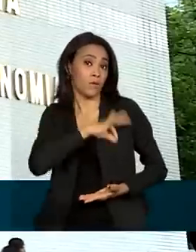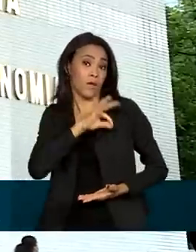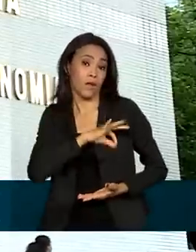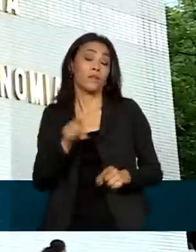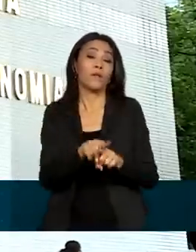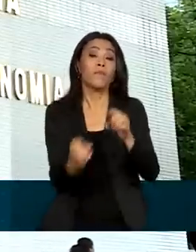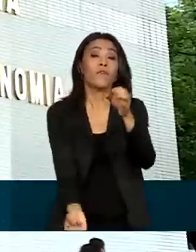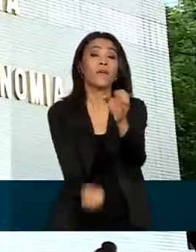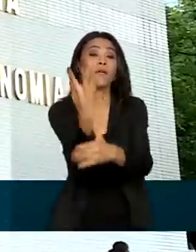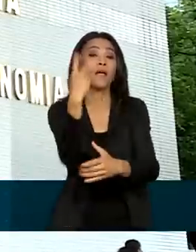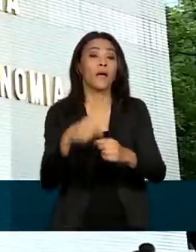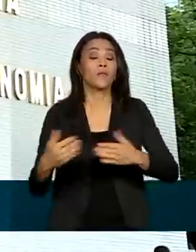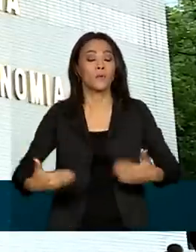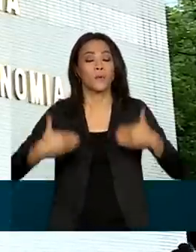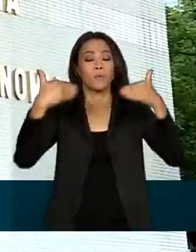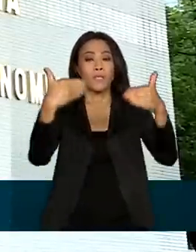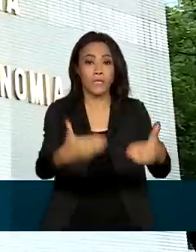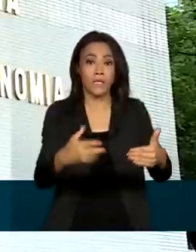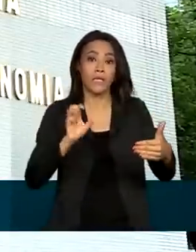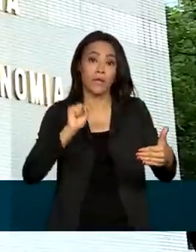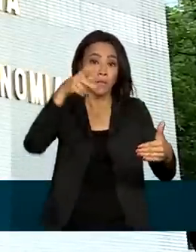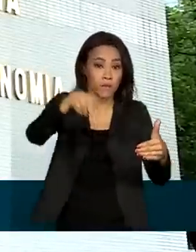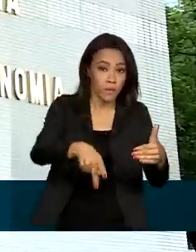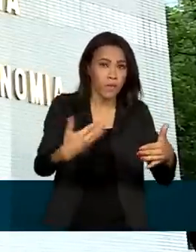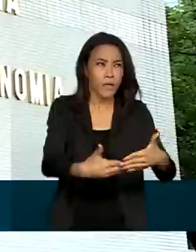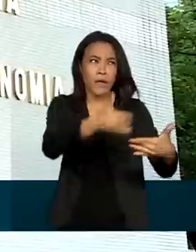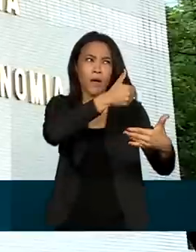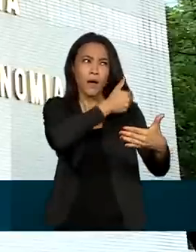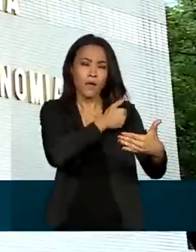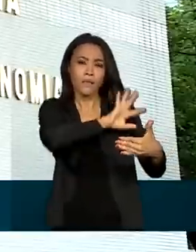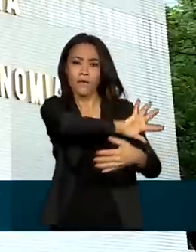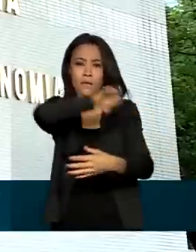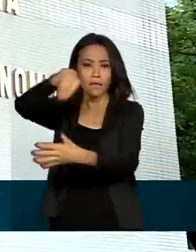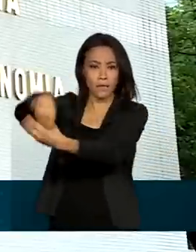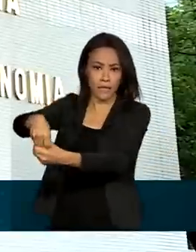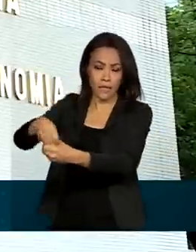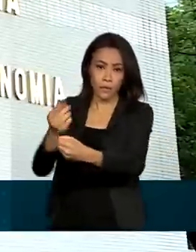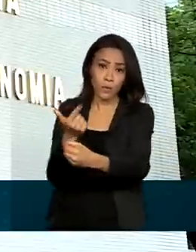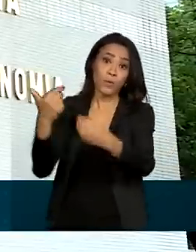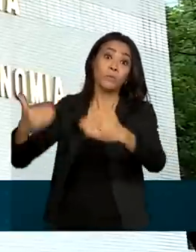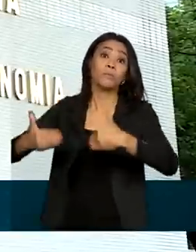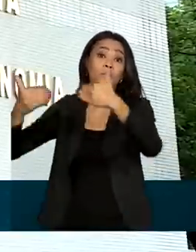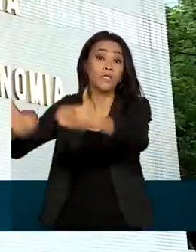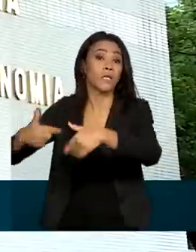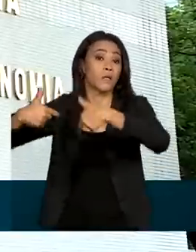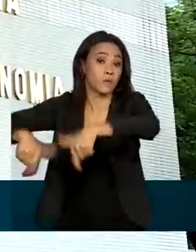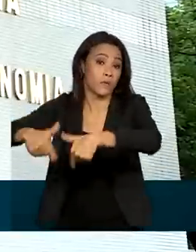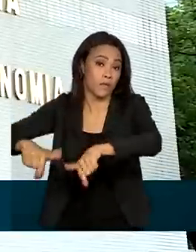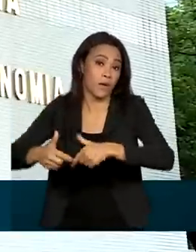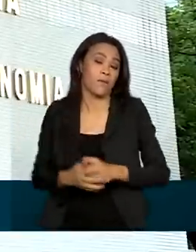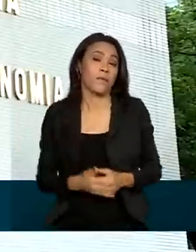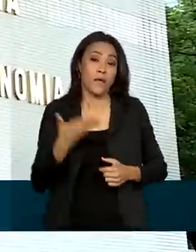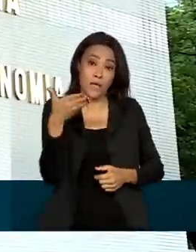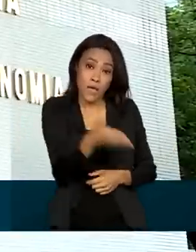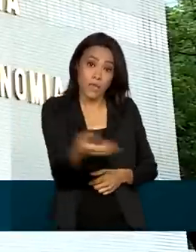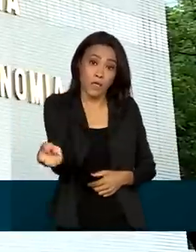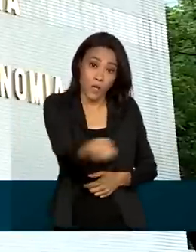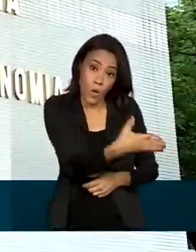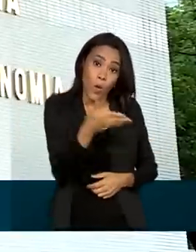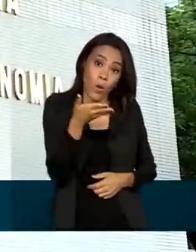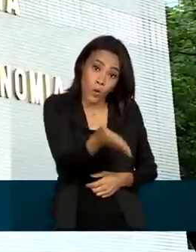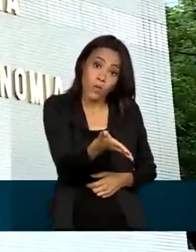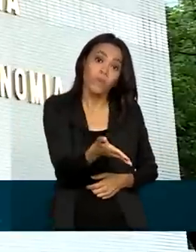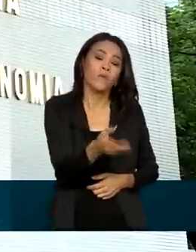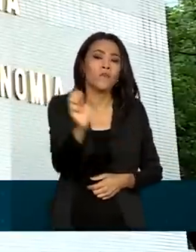recriado o Ministério da Previdência Social, que antes era parte do Ministério do Trabalho. E para comandar a nova pasta,